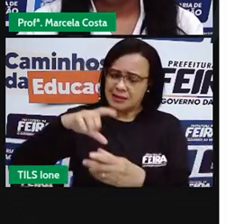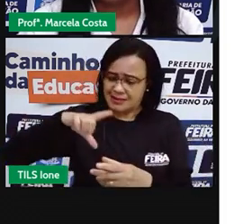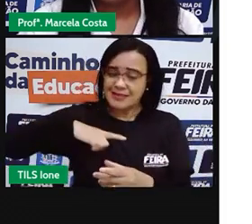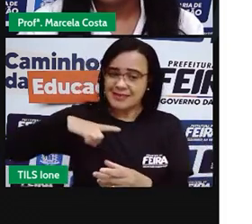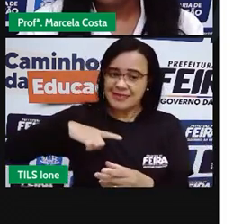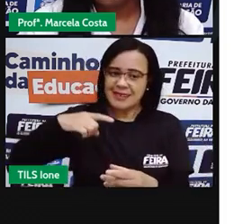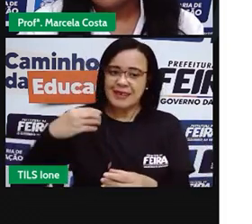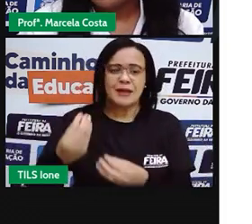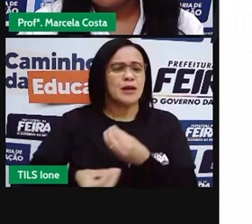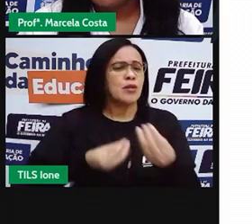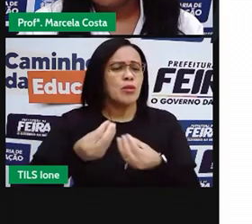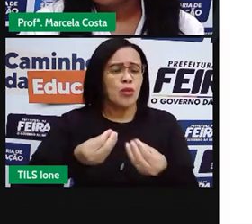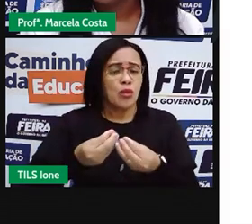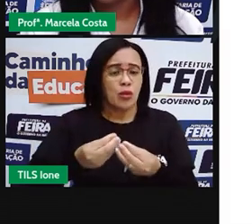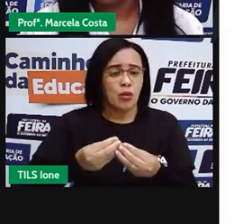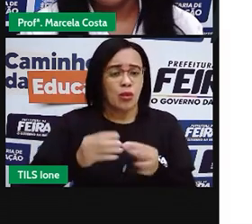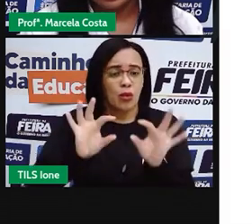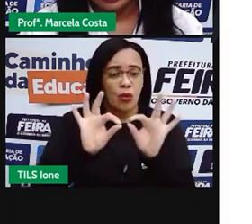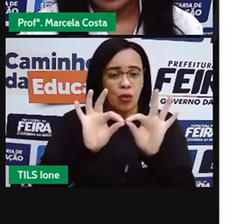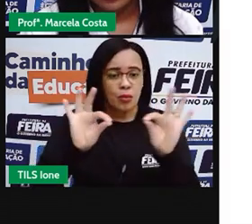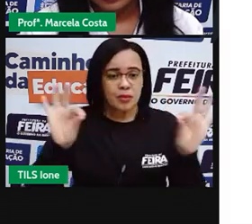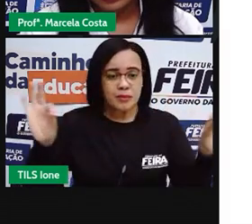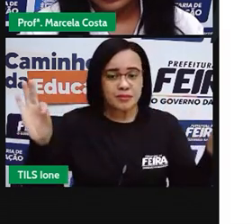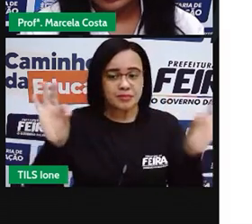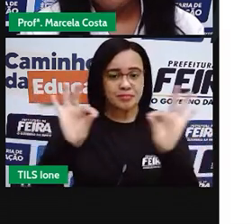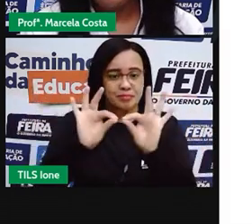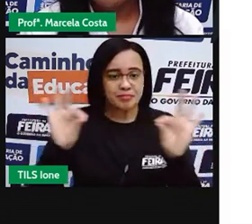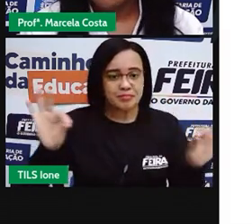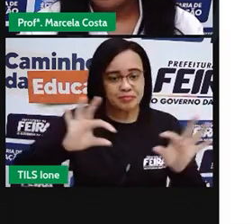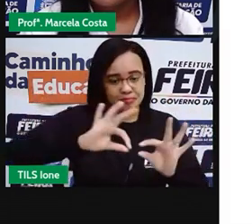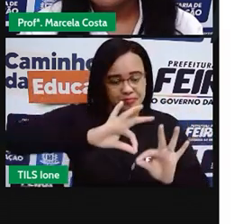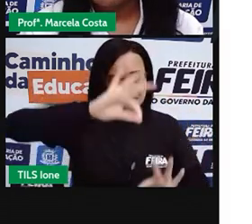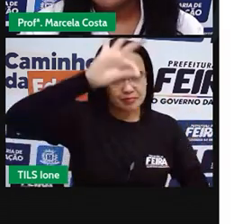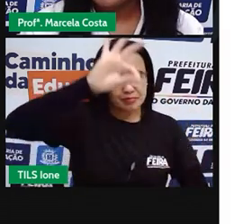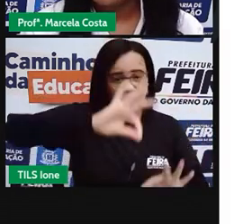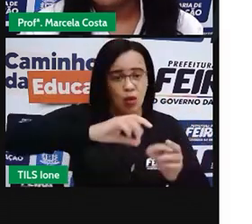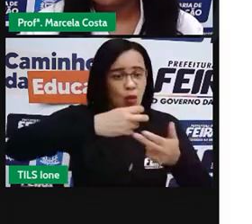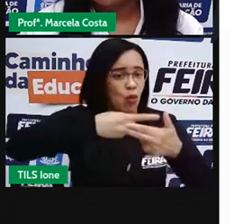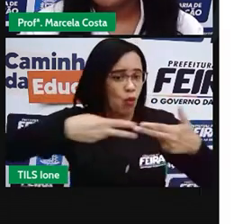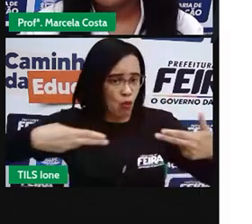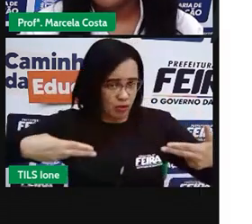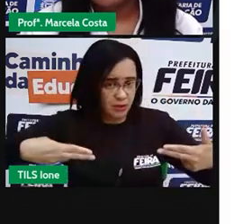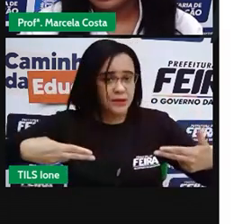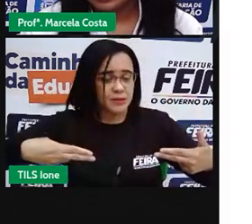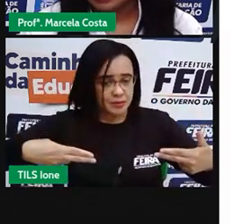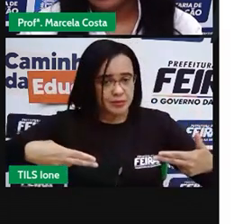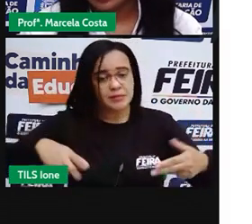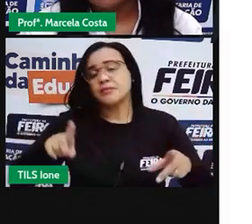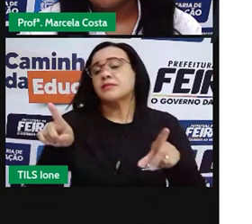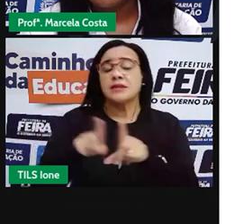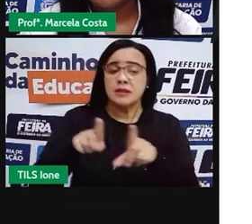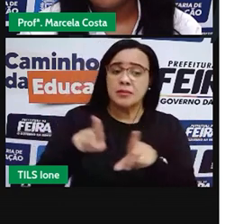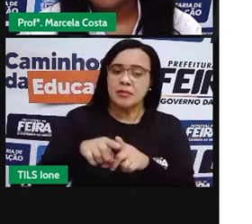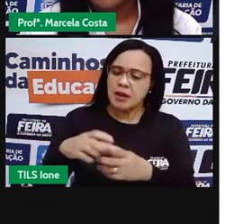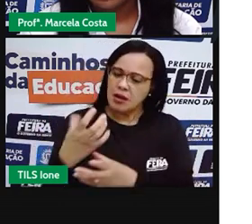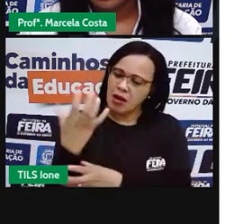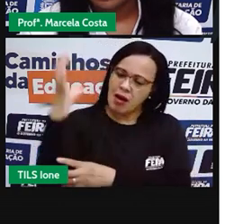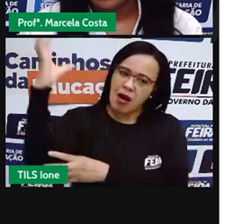poder medir o comprimento de objetos e também o comprimento de uma árvore.